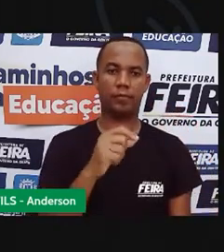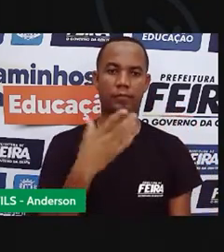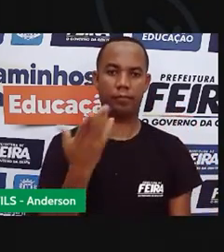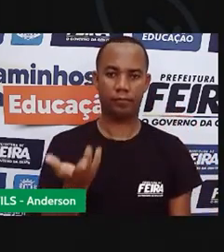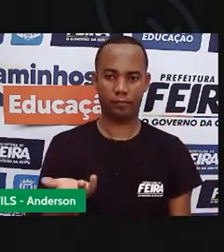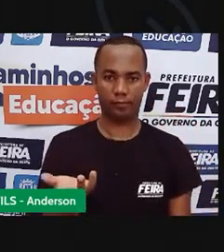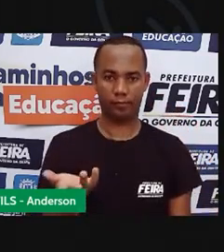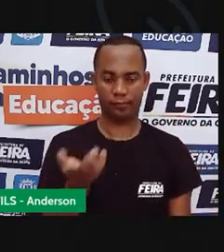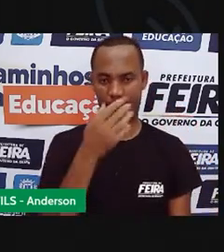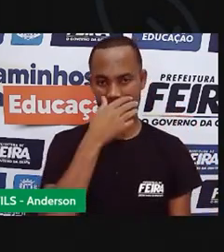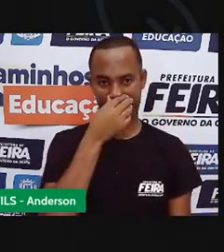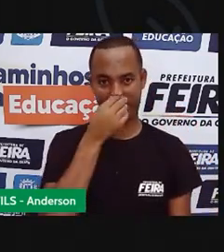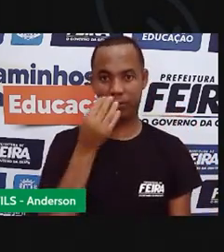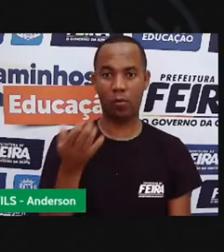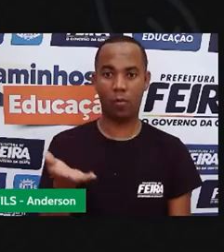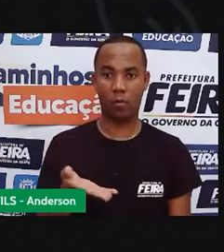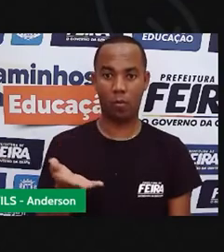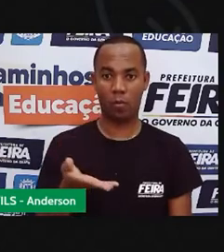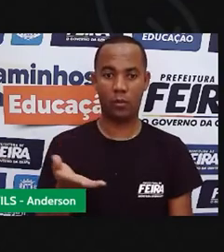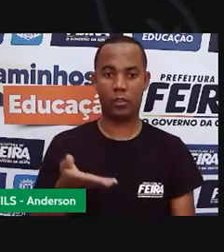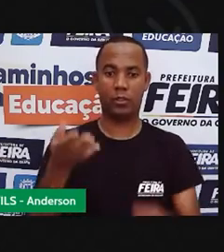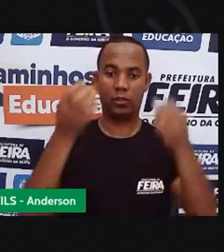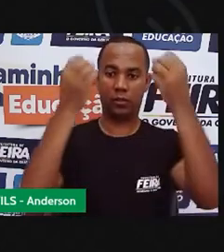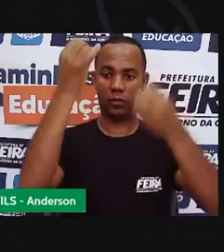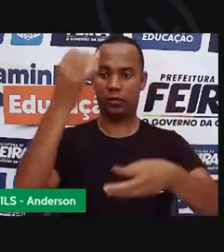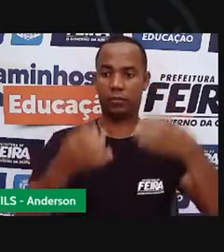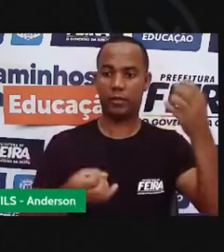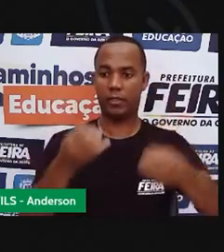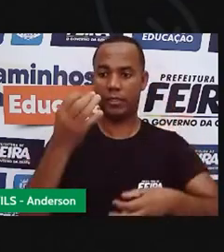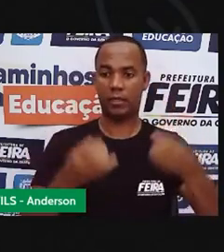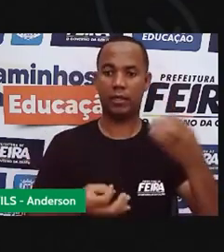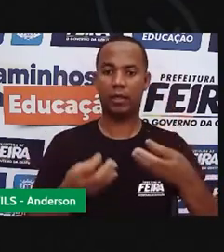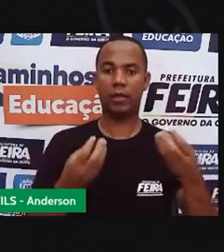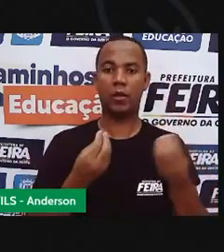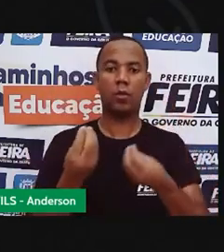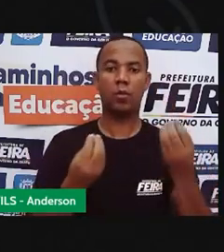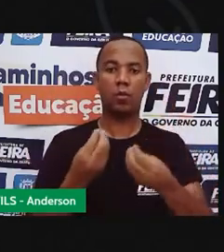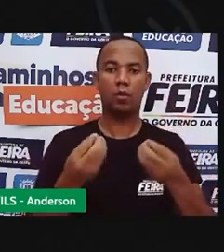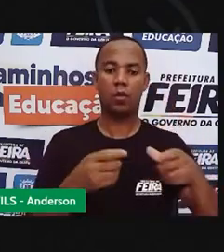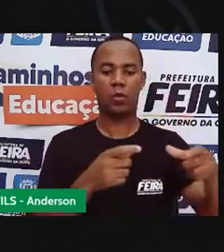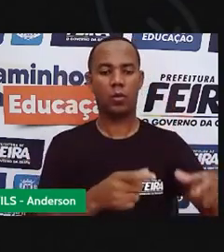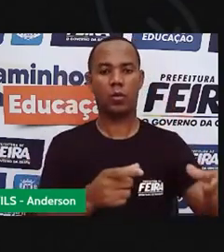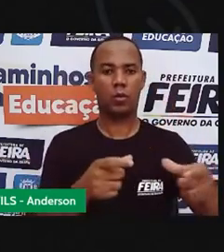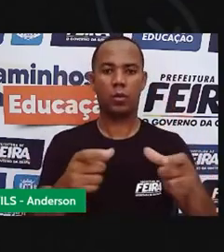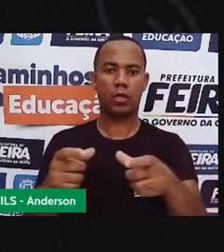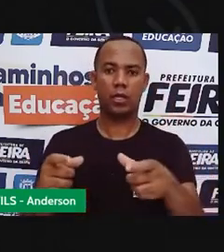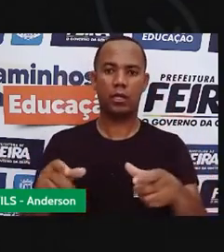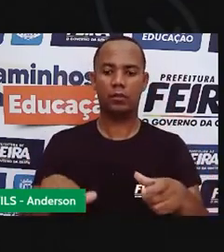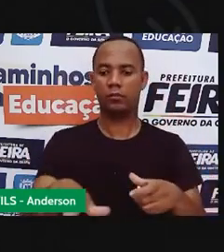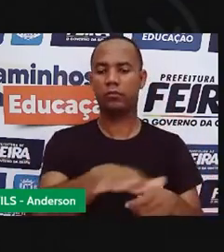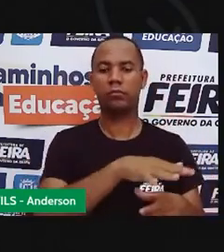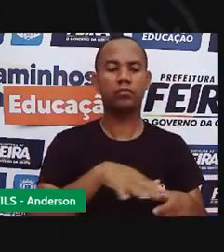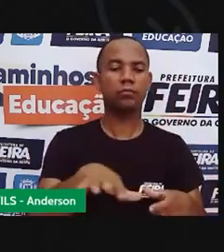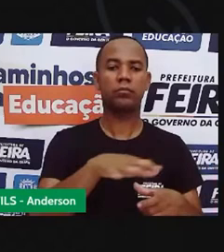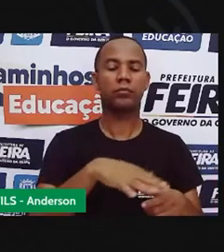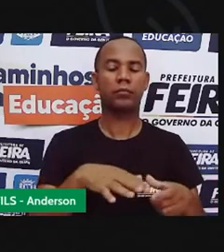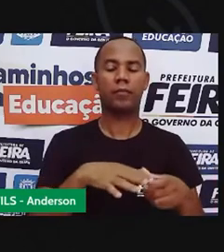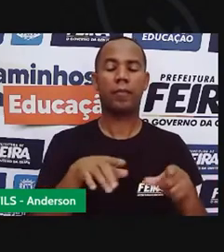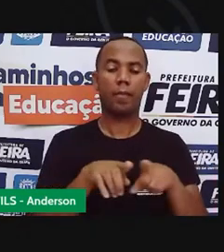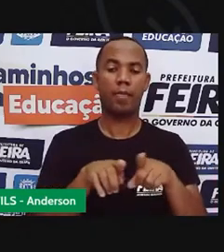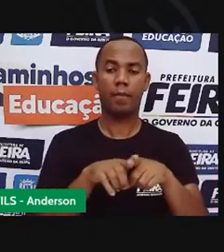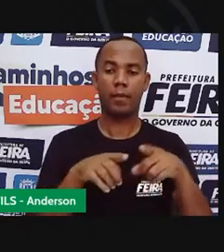E hoje nós vamos falar sobre os Espaços Públicos. Sempre que falamos de cidade,